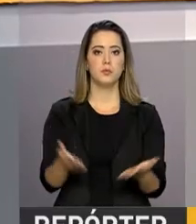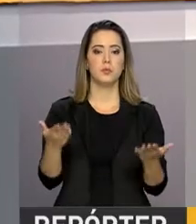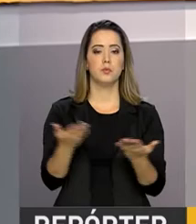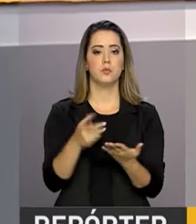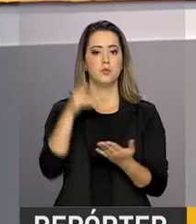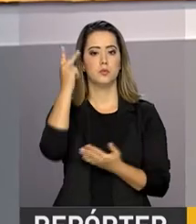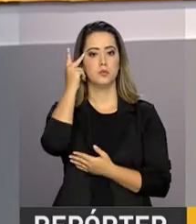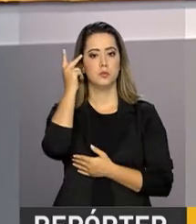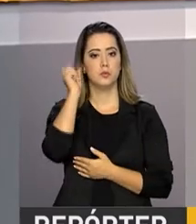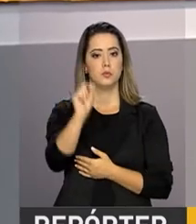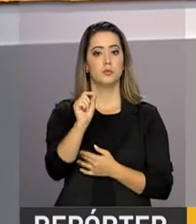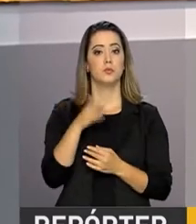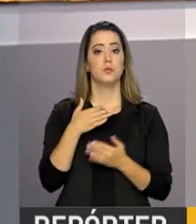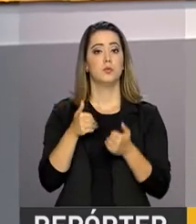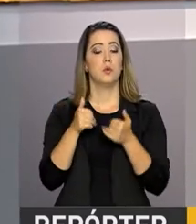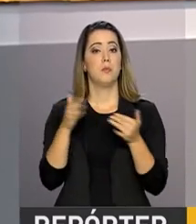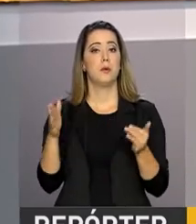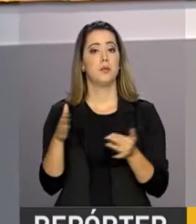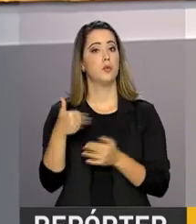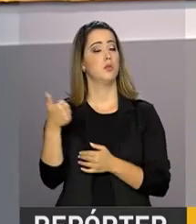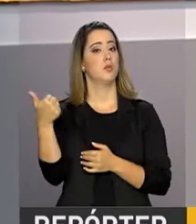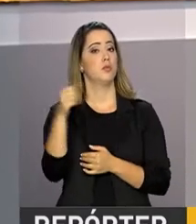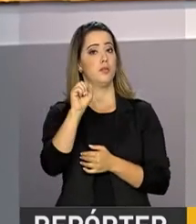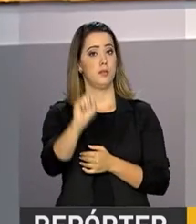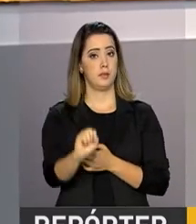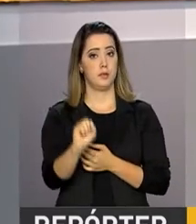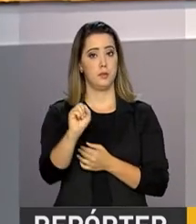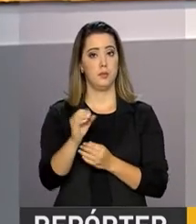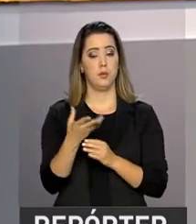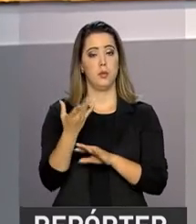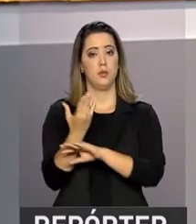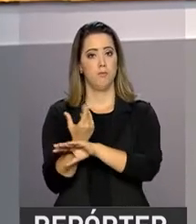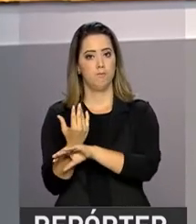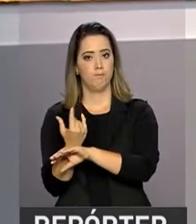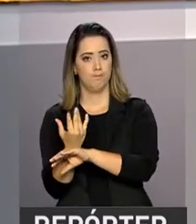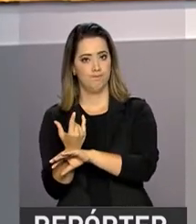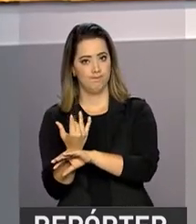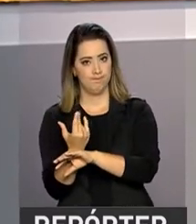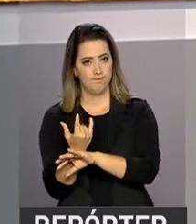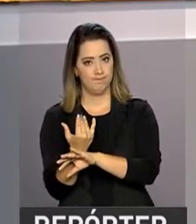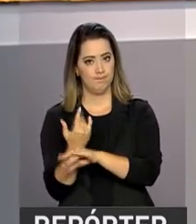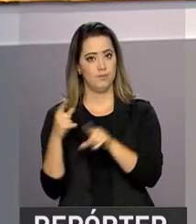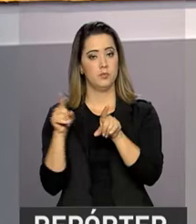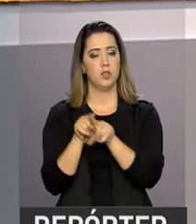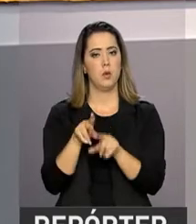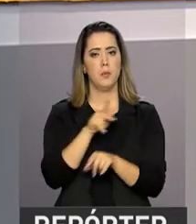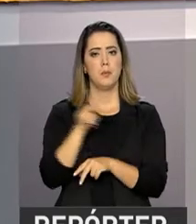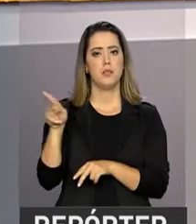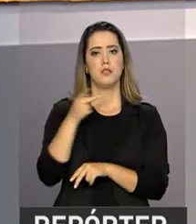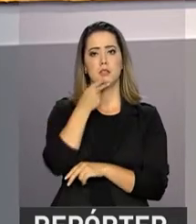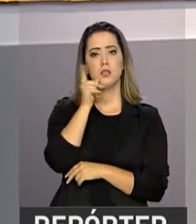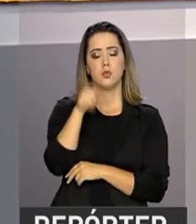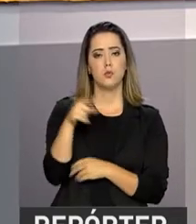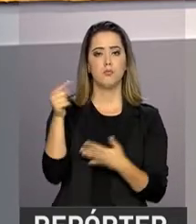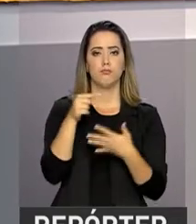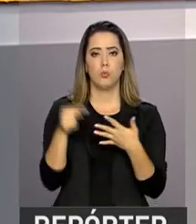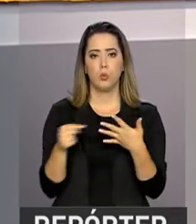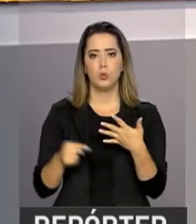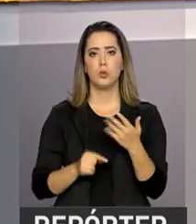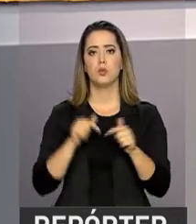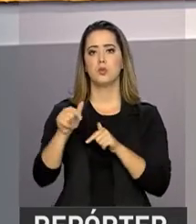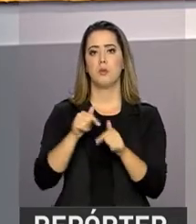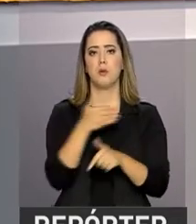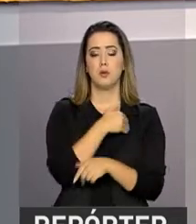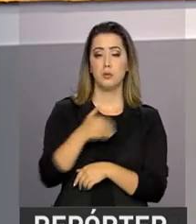participou hoje em São Paulo da abertura da 18ª Conferência Anual Santander. O presidente citou medidas já adotadas pelo governo